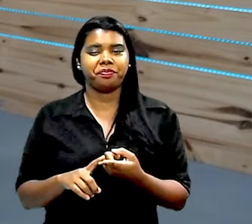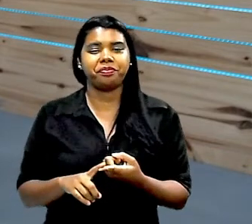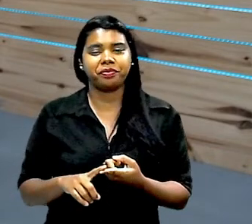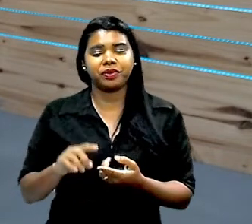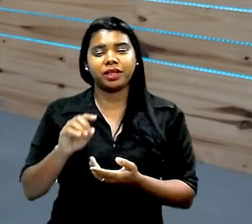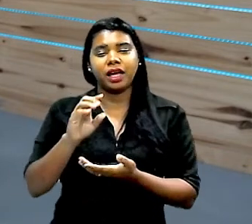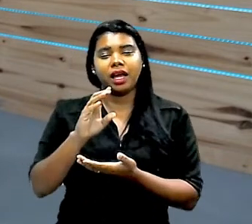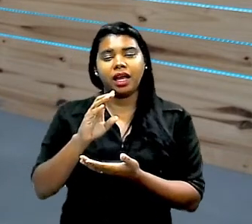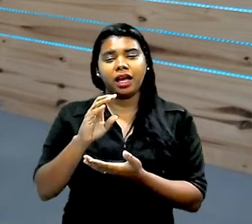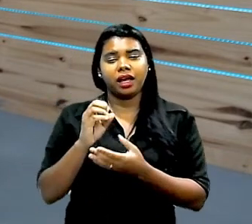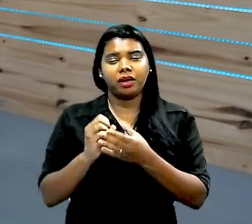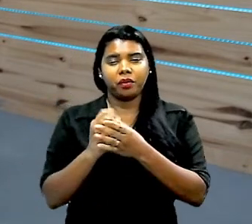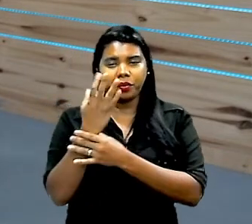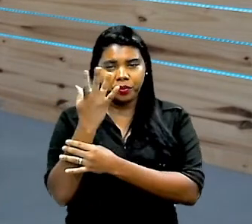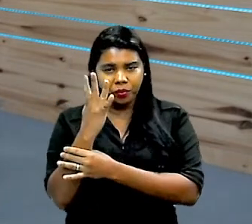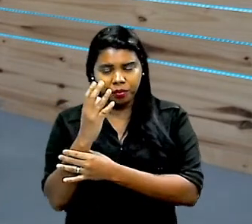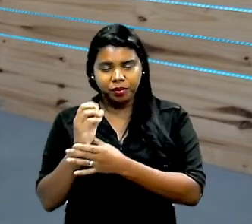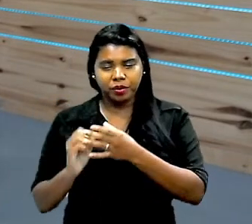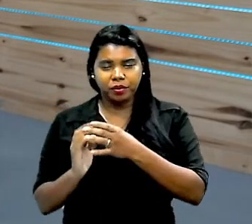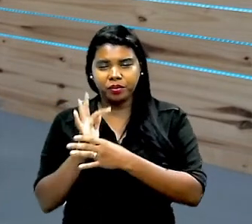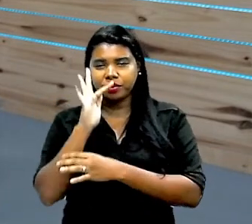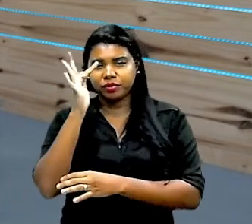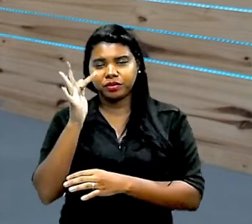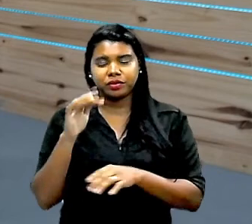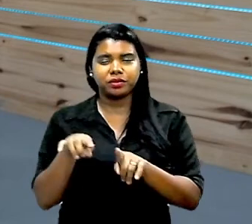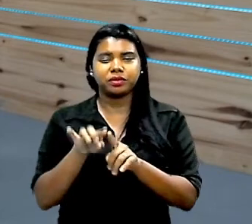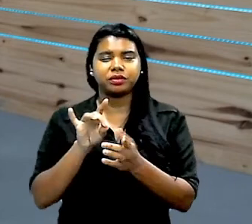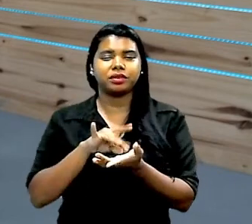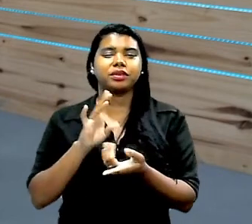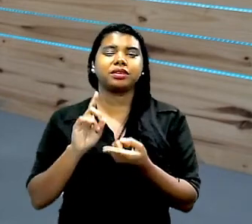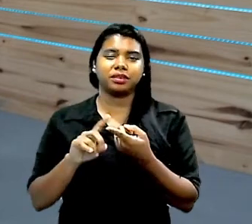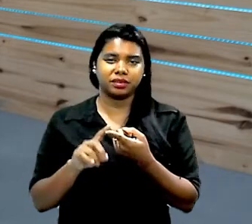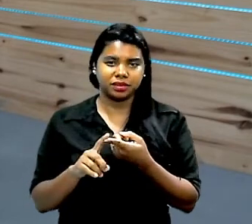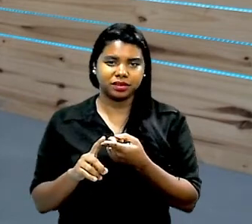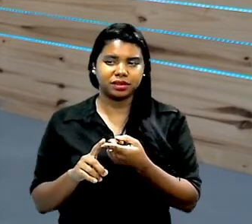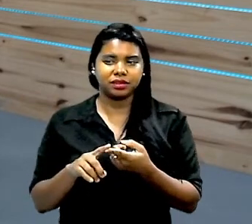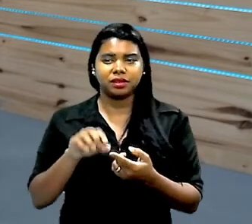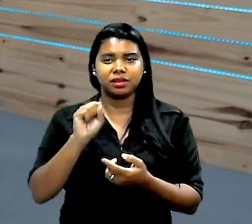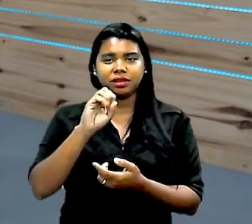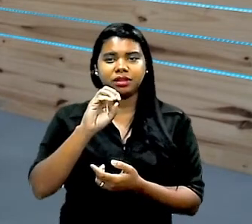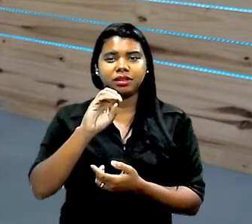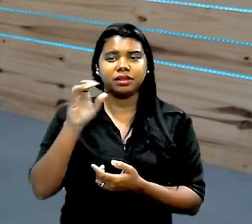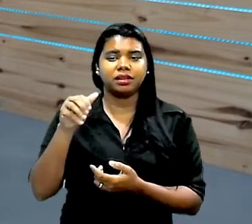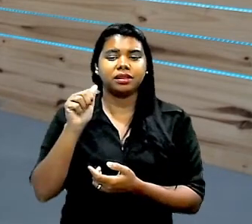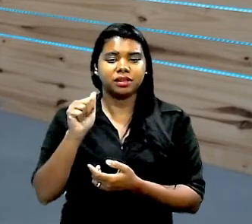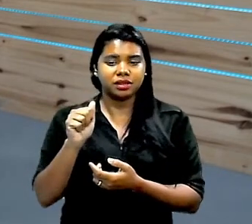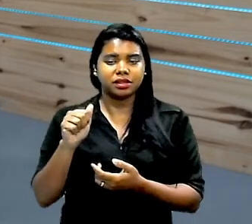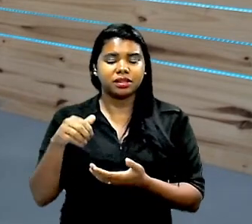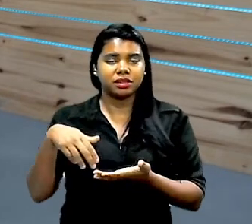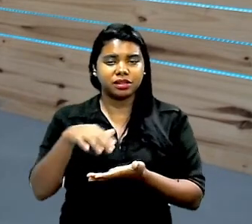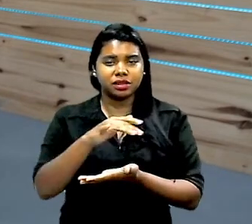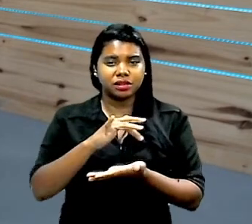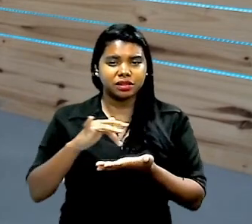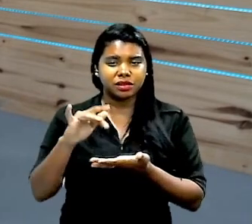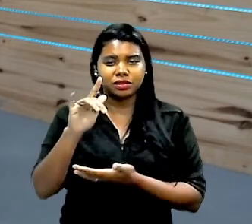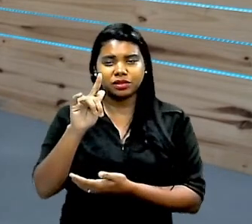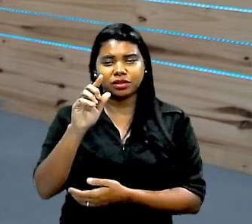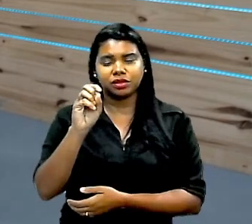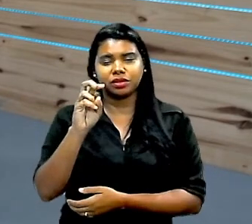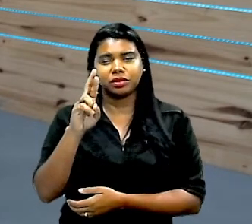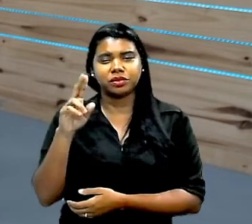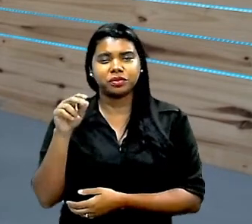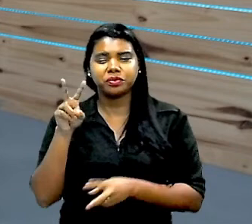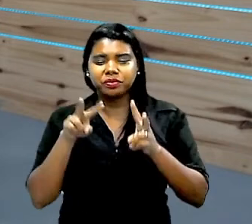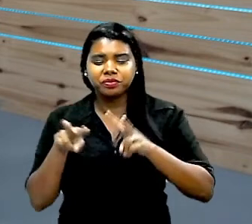brócolis couve-flor são alguns desses alimentos a soja também e gordura basicamente aí das